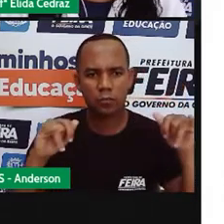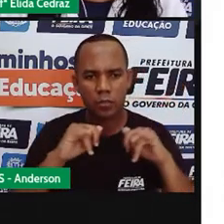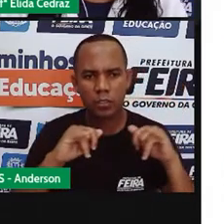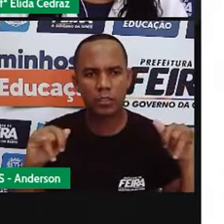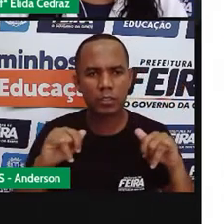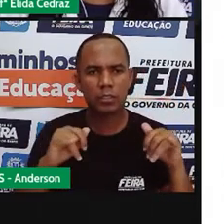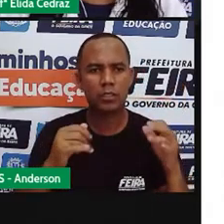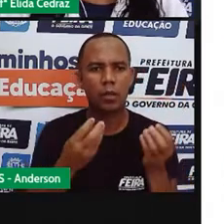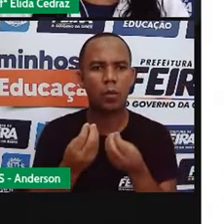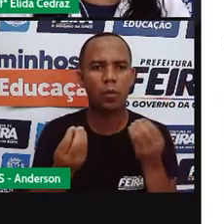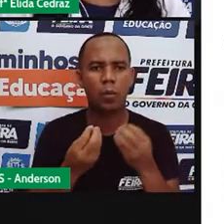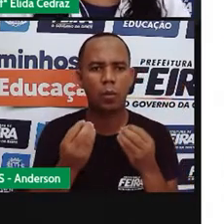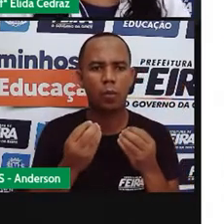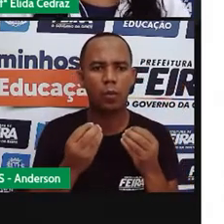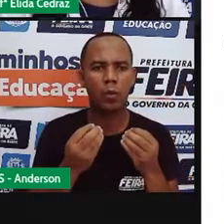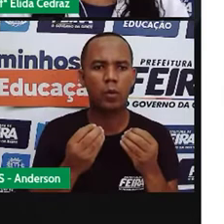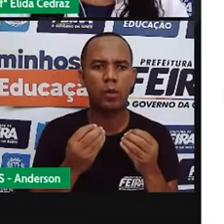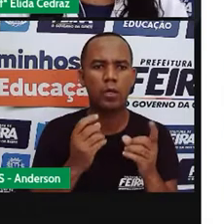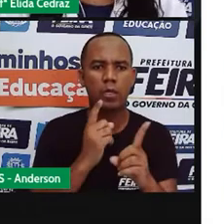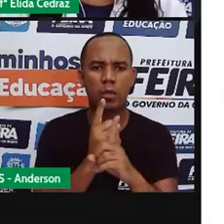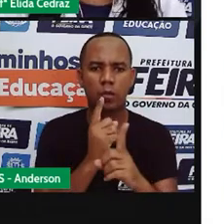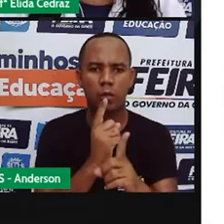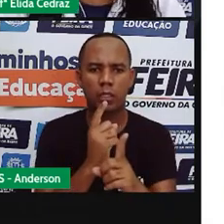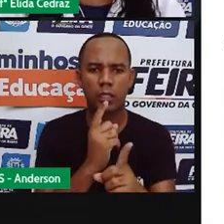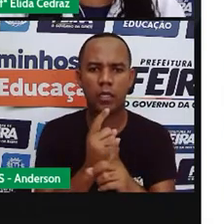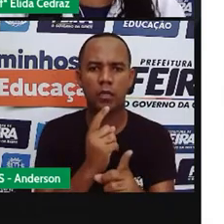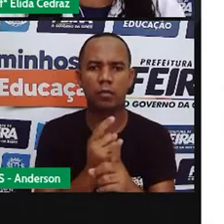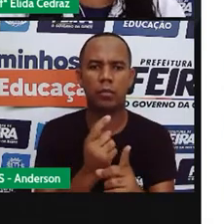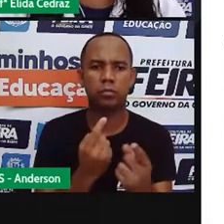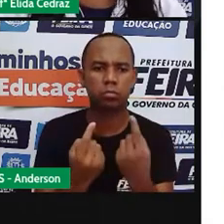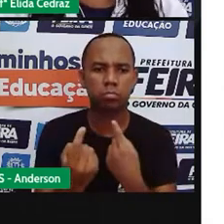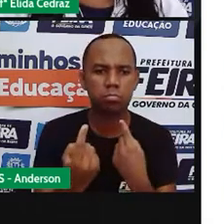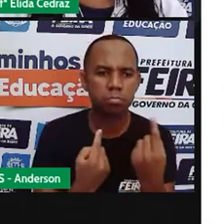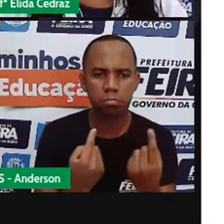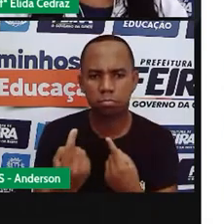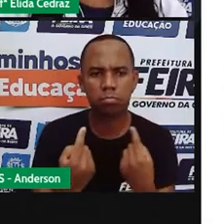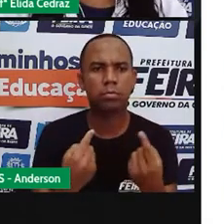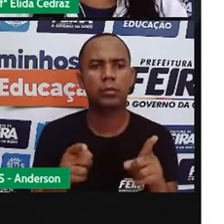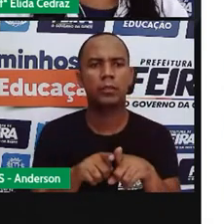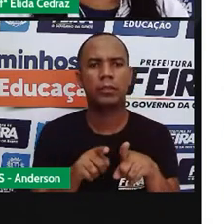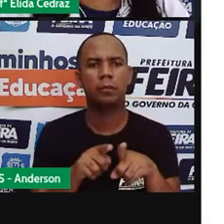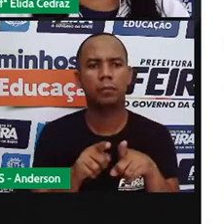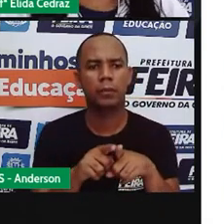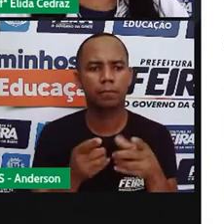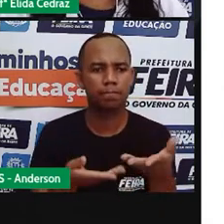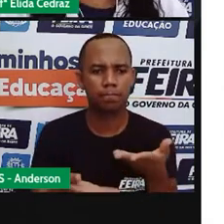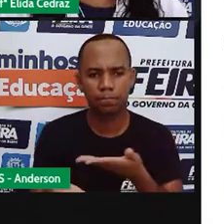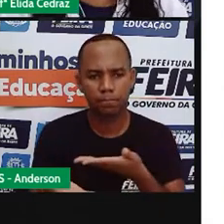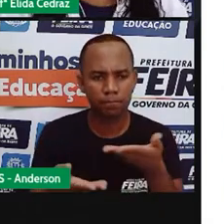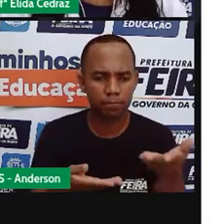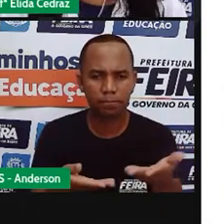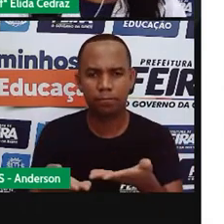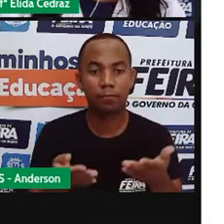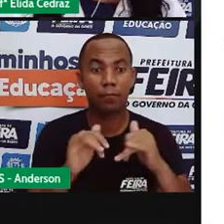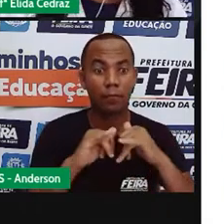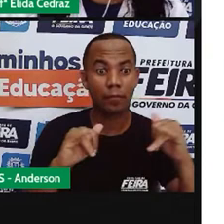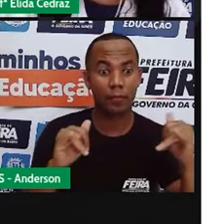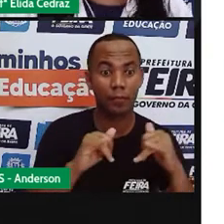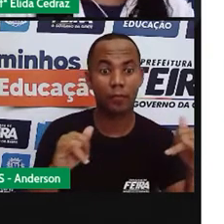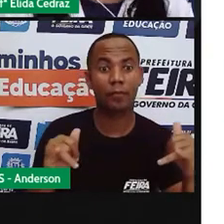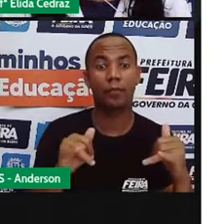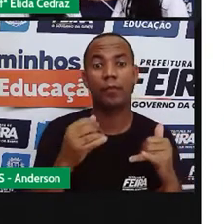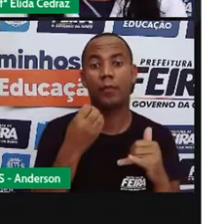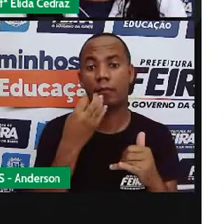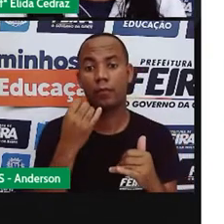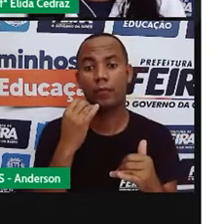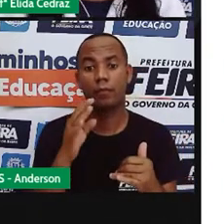Nele, a capacidade de interação dos leitores com a notícia em tempo real. E foi isso